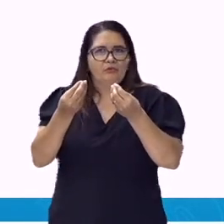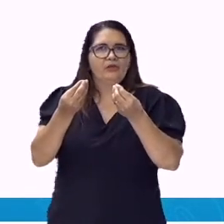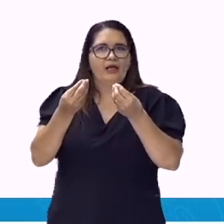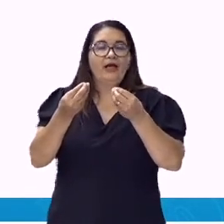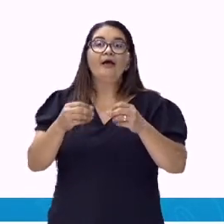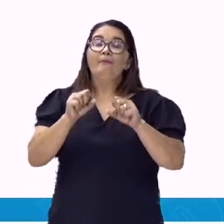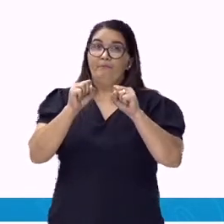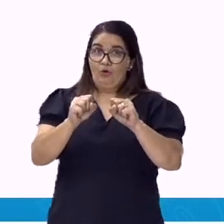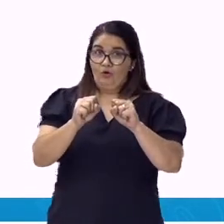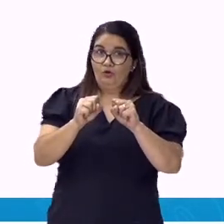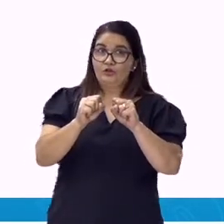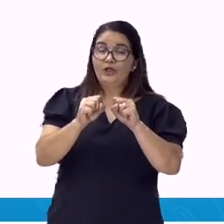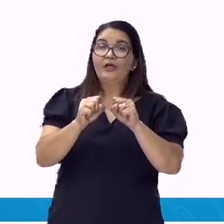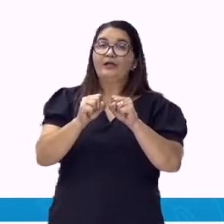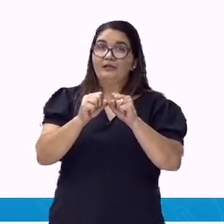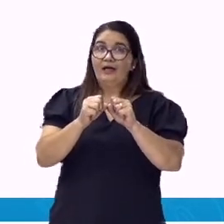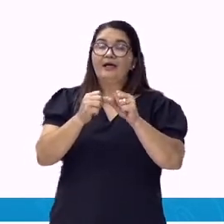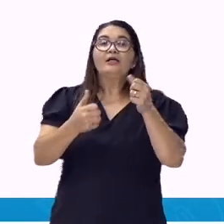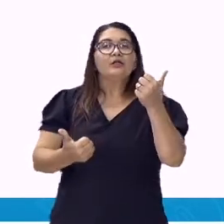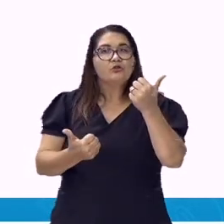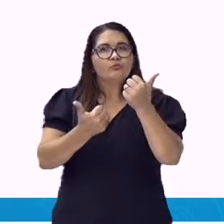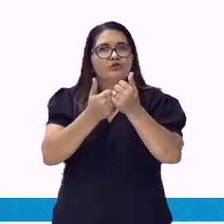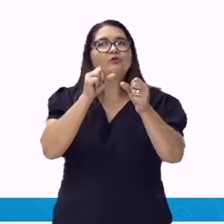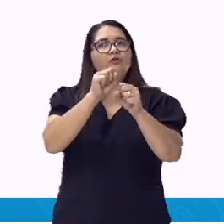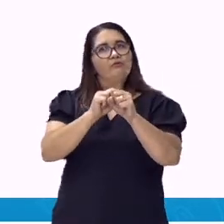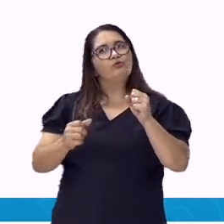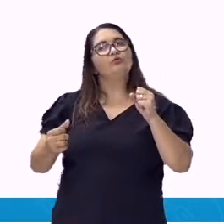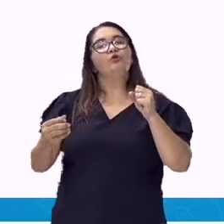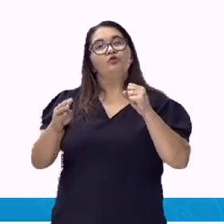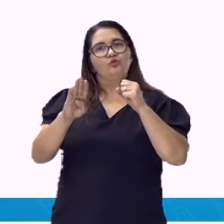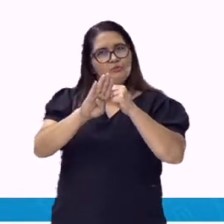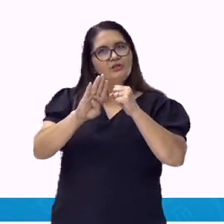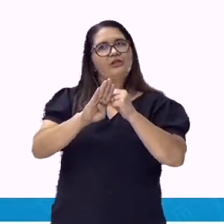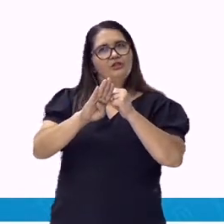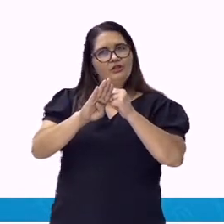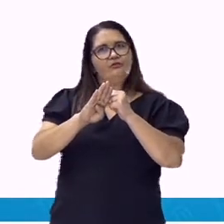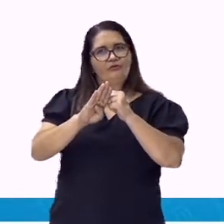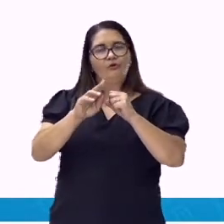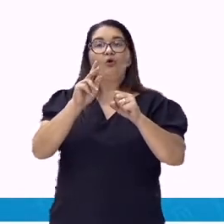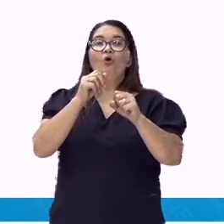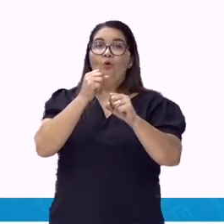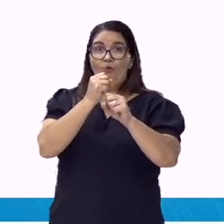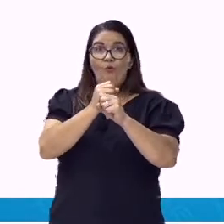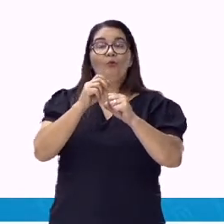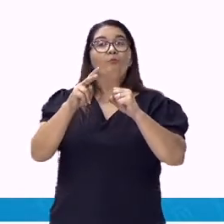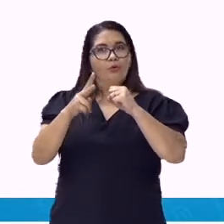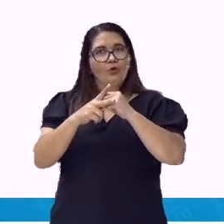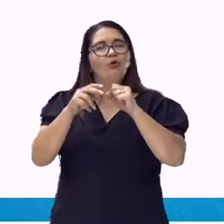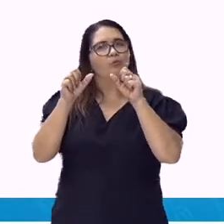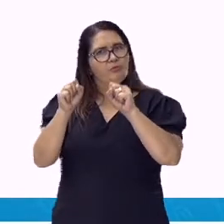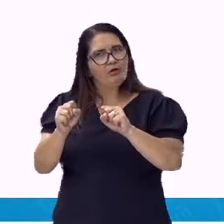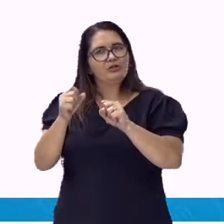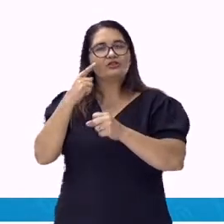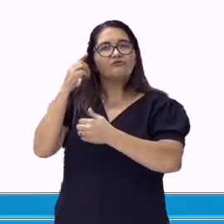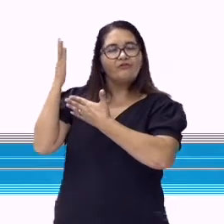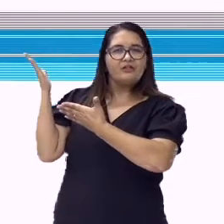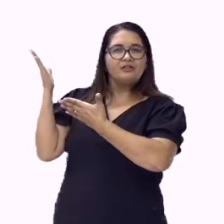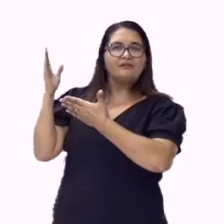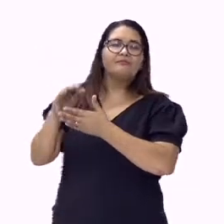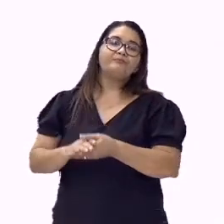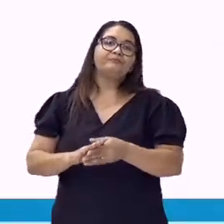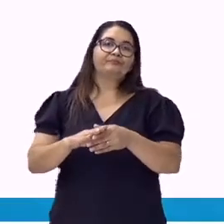Não ignore quem te sustentou. Perguntei quem era o responsável por aquela confusão.